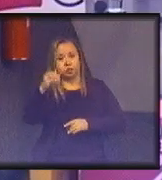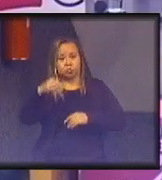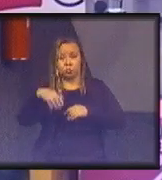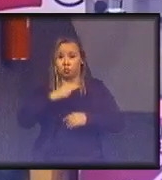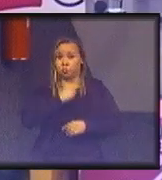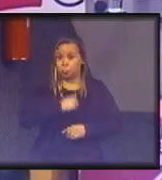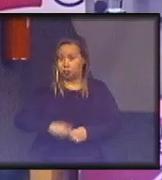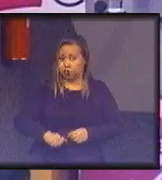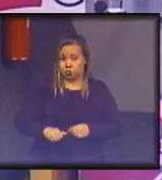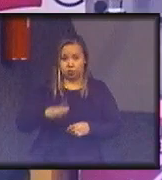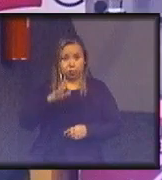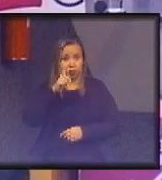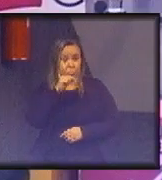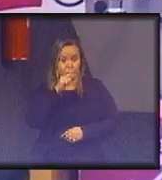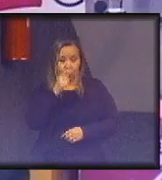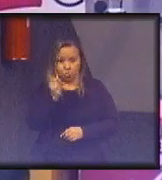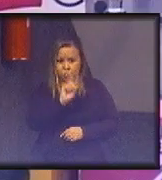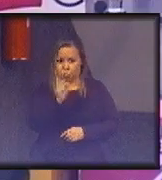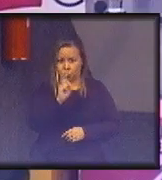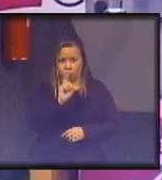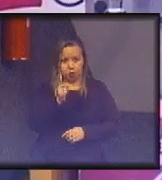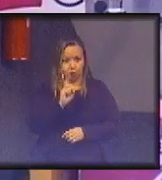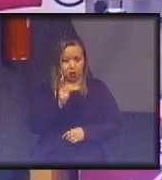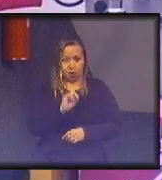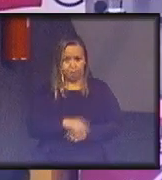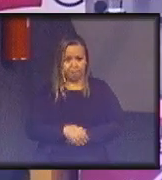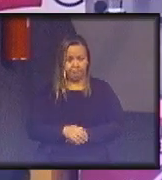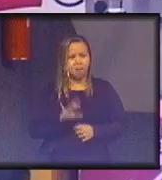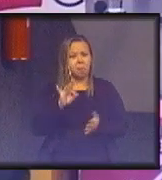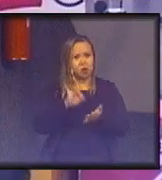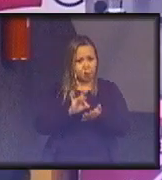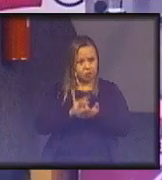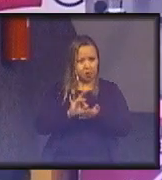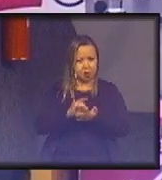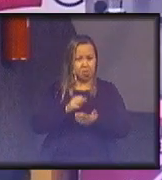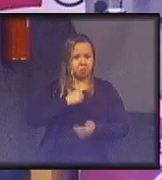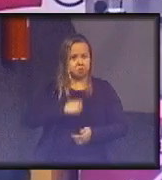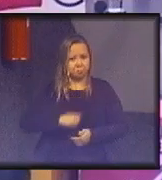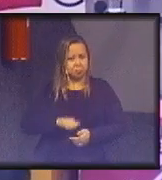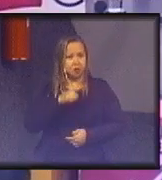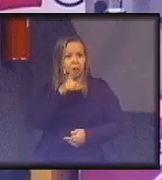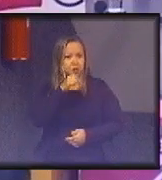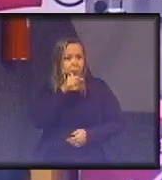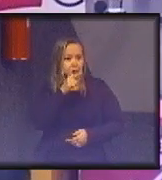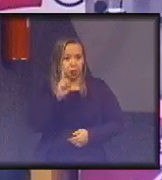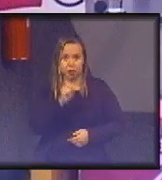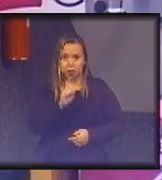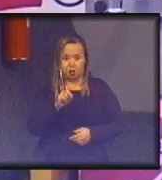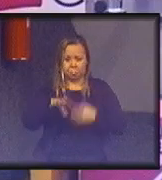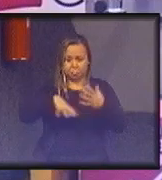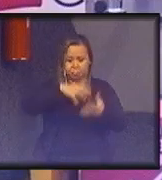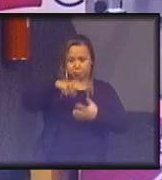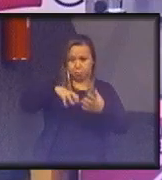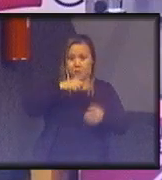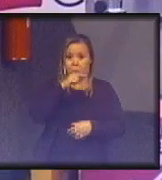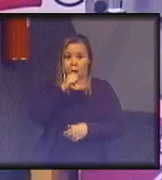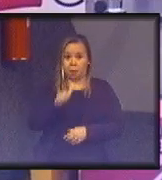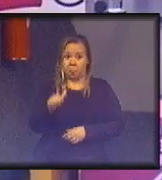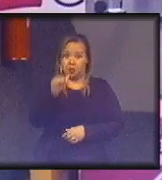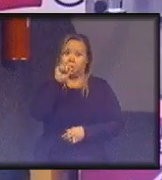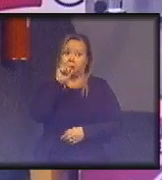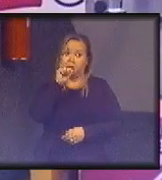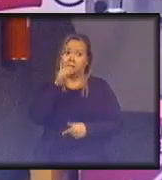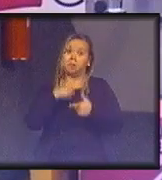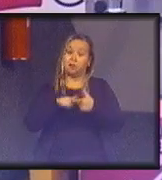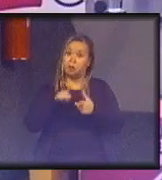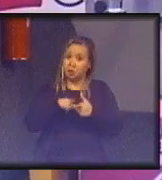Só o que aguenta esgoto, de verdade, para não deixar em momento algum misturar água potável com esgoto, que é o grande problema,